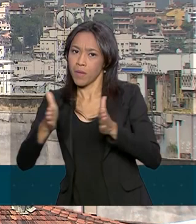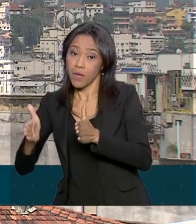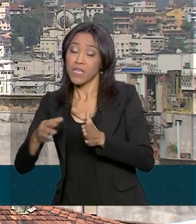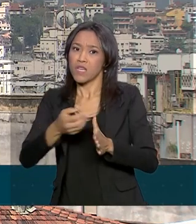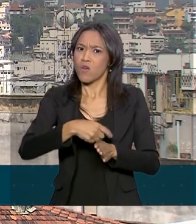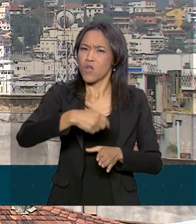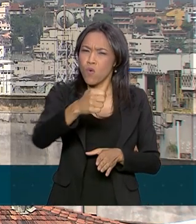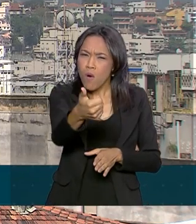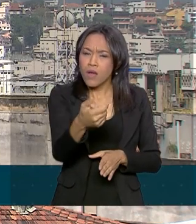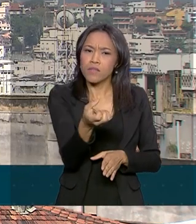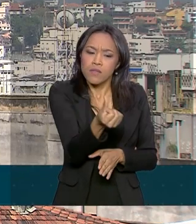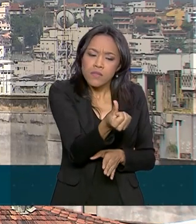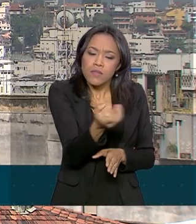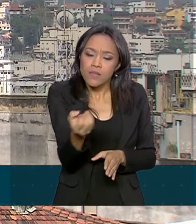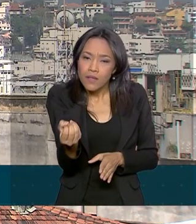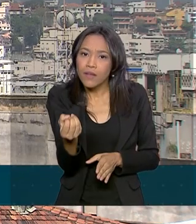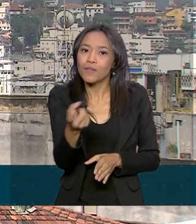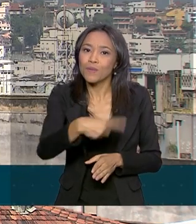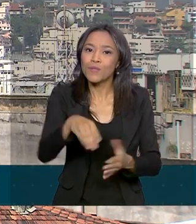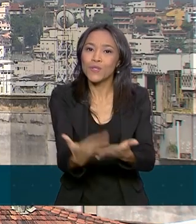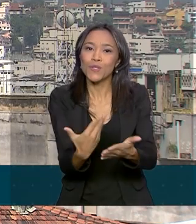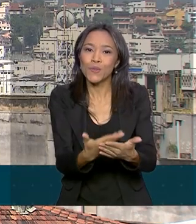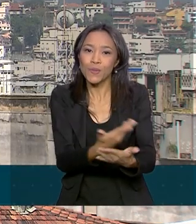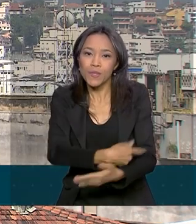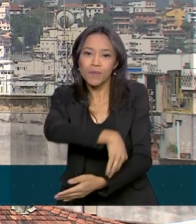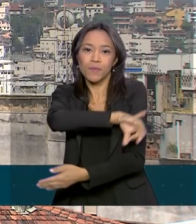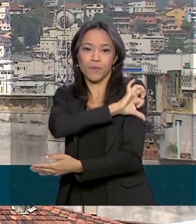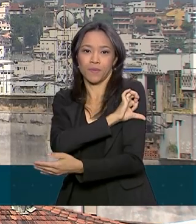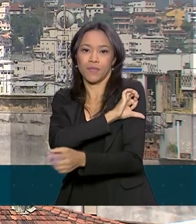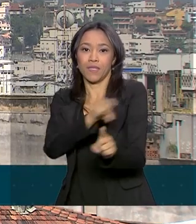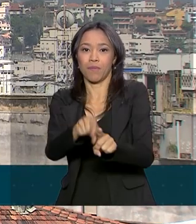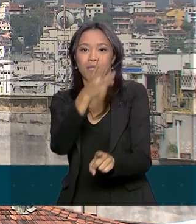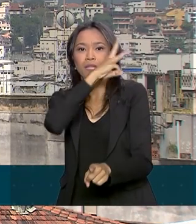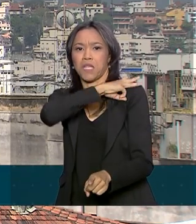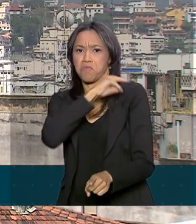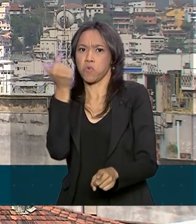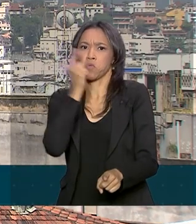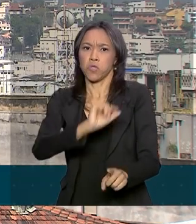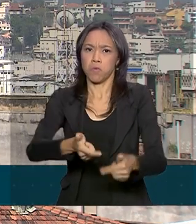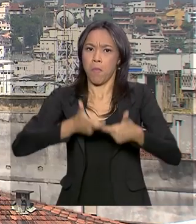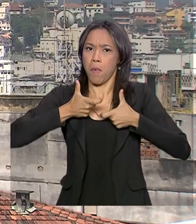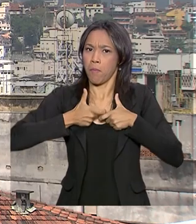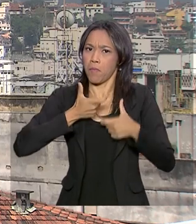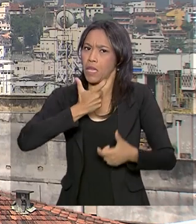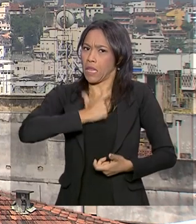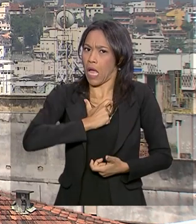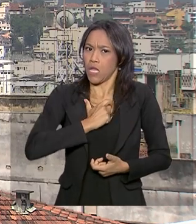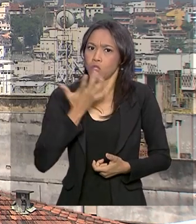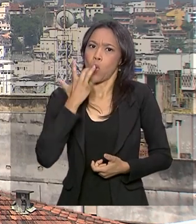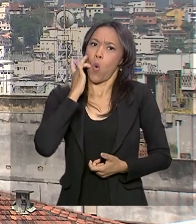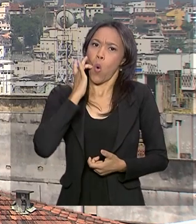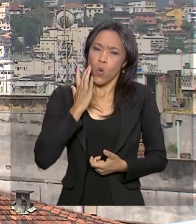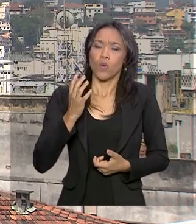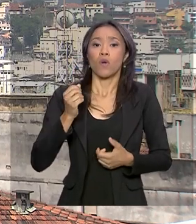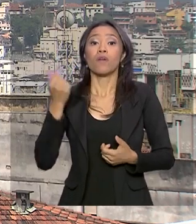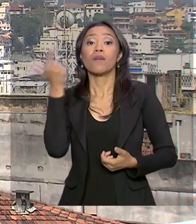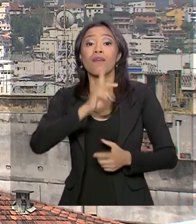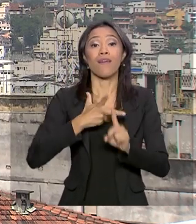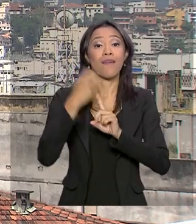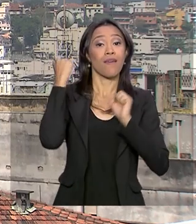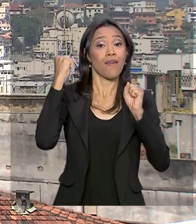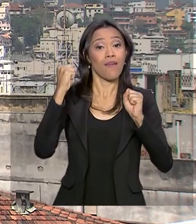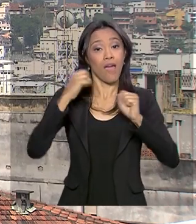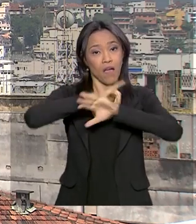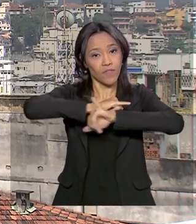estudantes do ensino fundamental e do terceiro ano do ensino médio ganharam medalhas de ouro. Os vencedores serão anunciados no dia 3 de